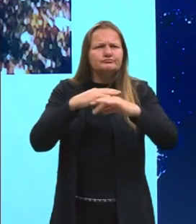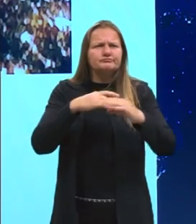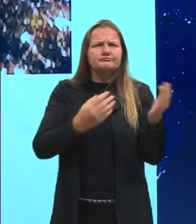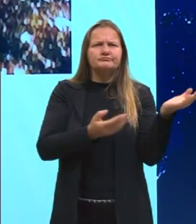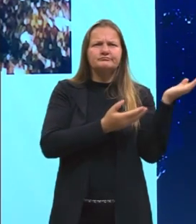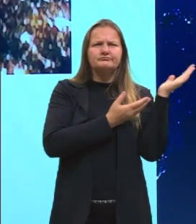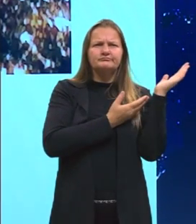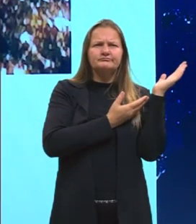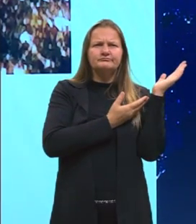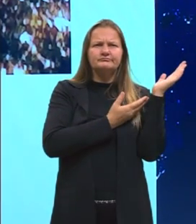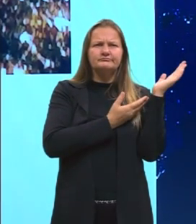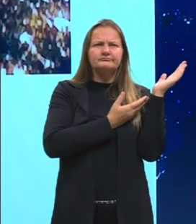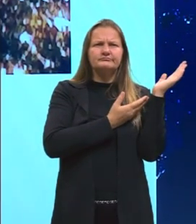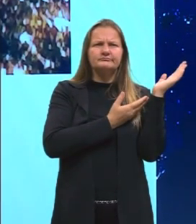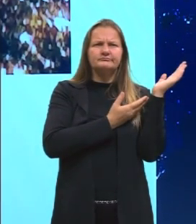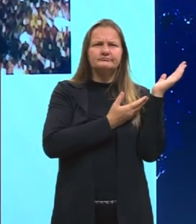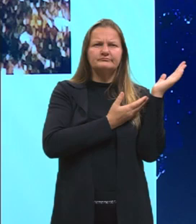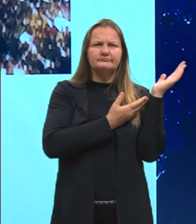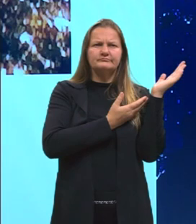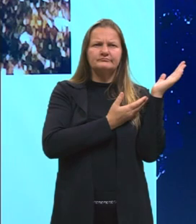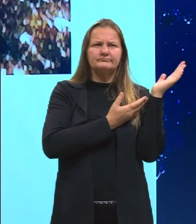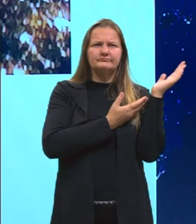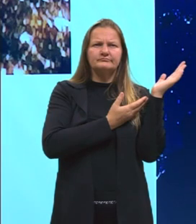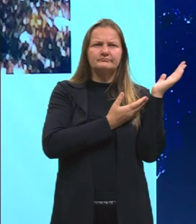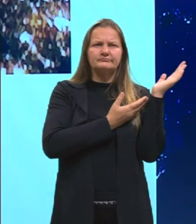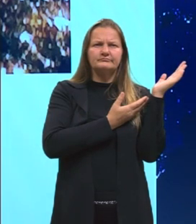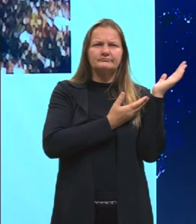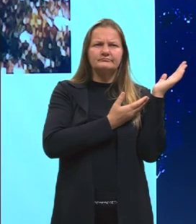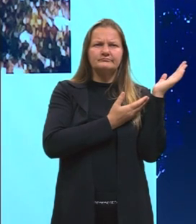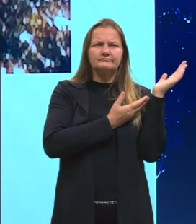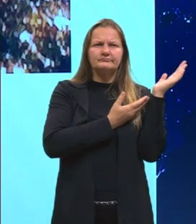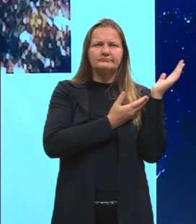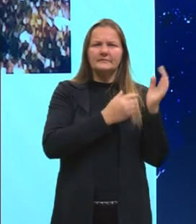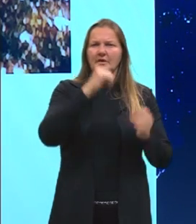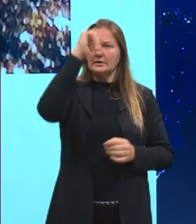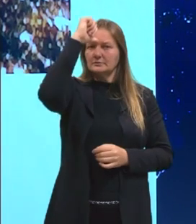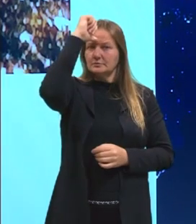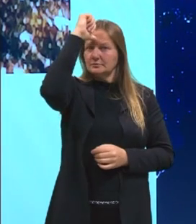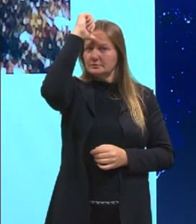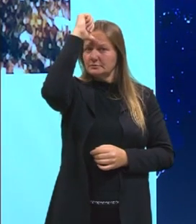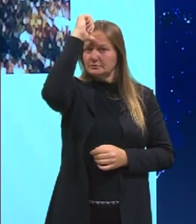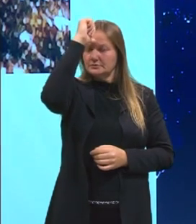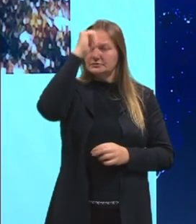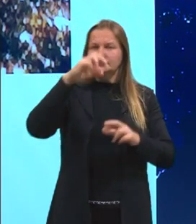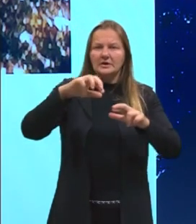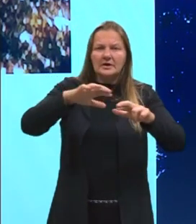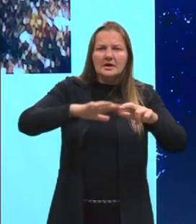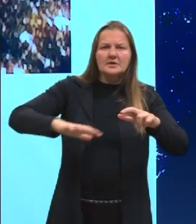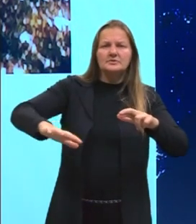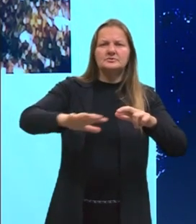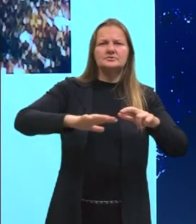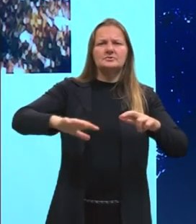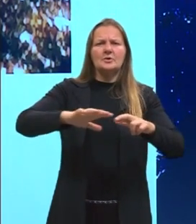olha só, bem delimitado, né, aqui a Índia, né, a região da Índia super,